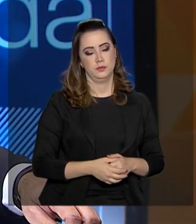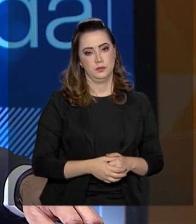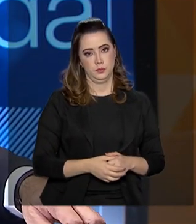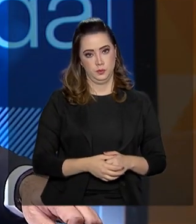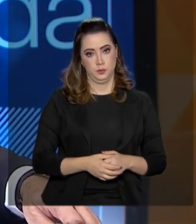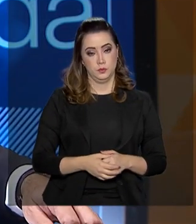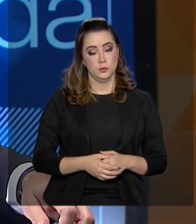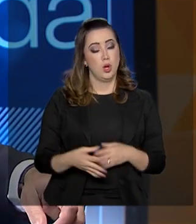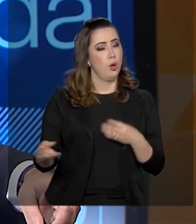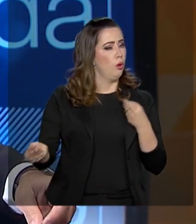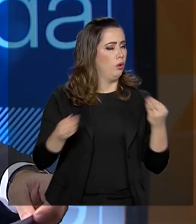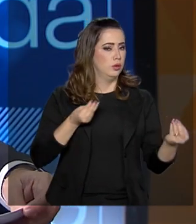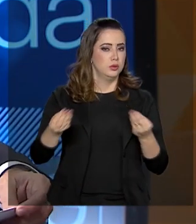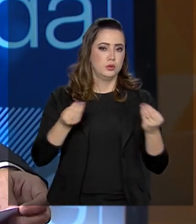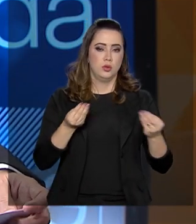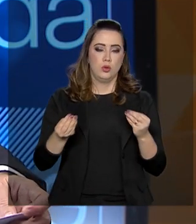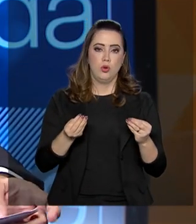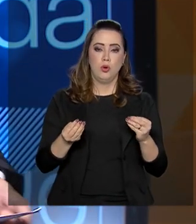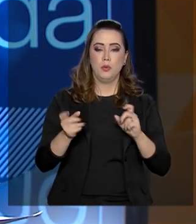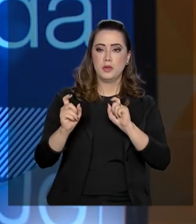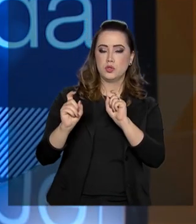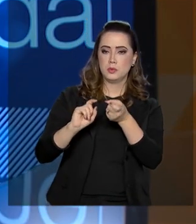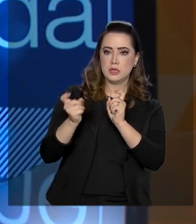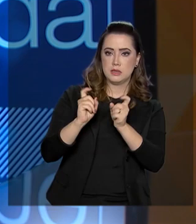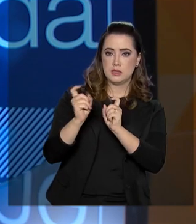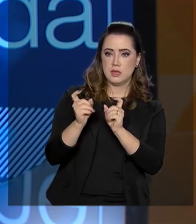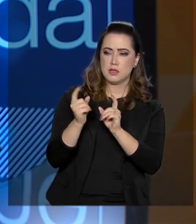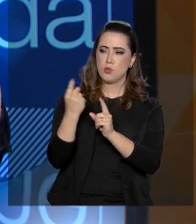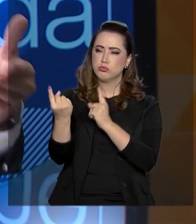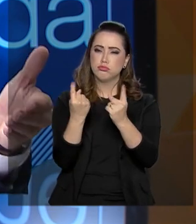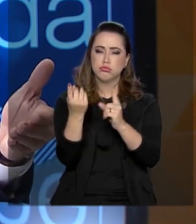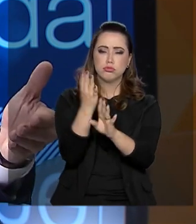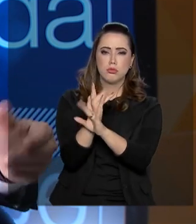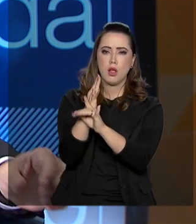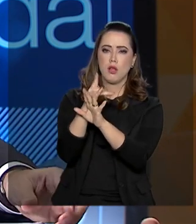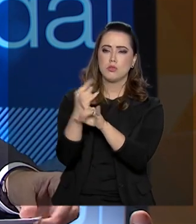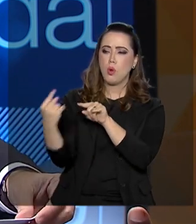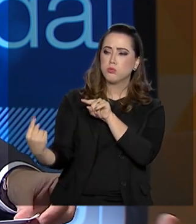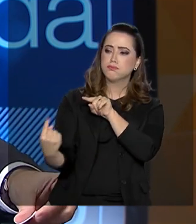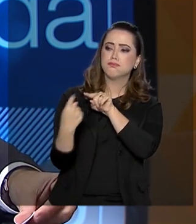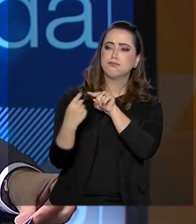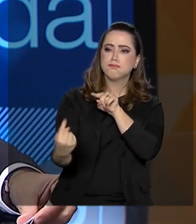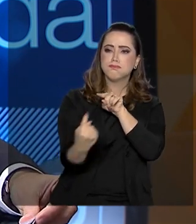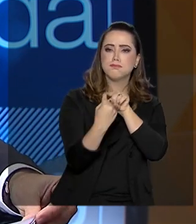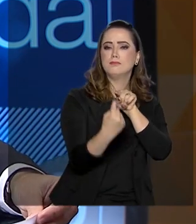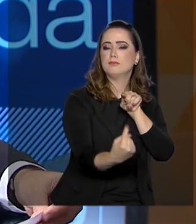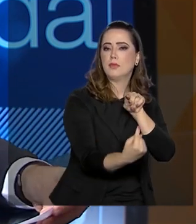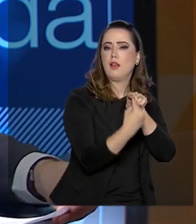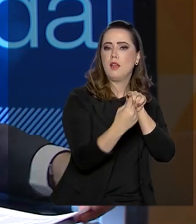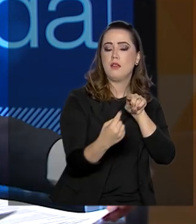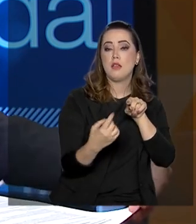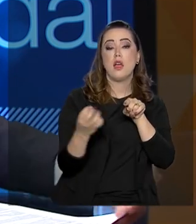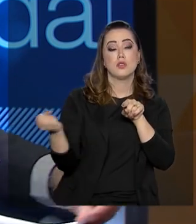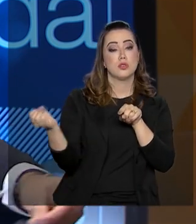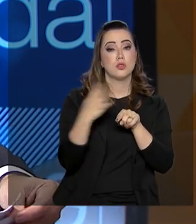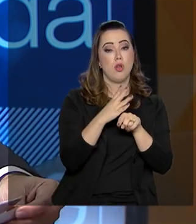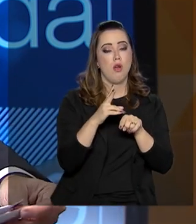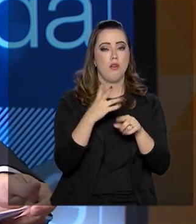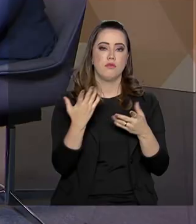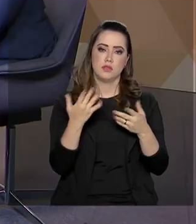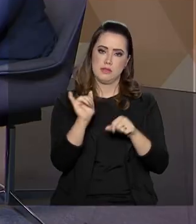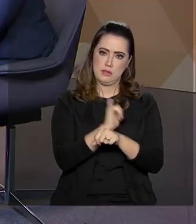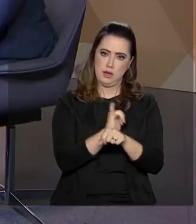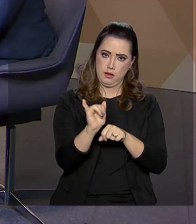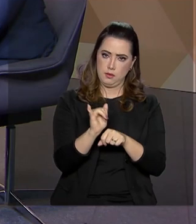que os municípios, os gestores municipais da educação estão aderindo a essa nova visão estratégica do FNDE?